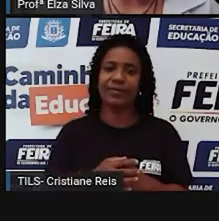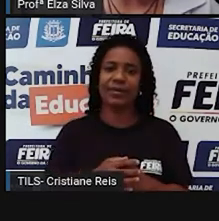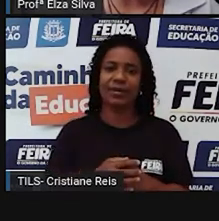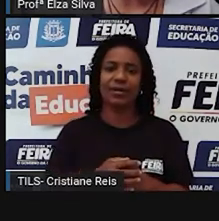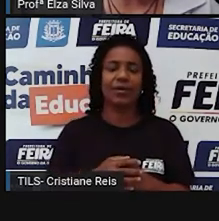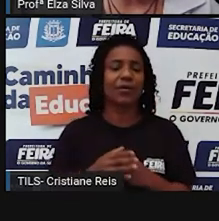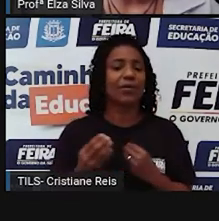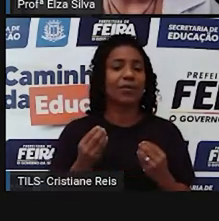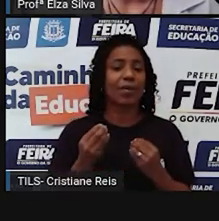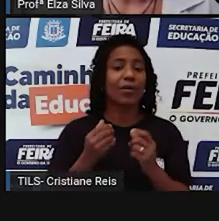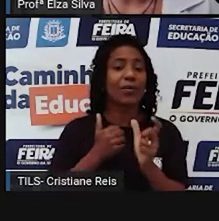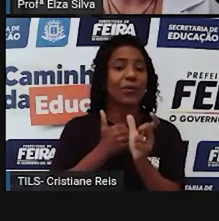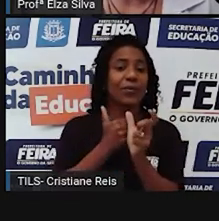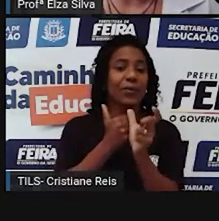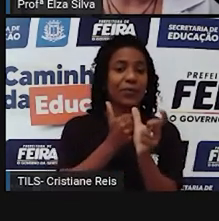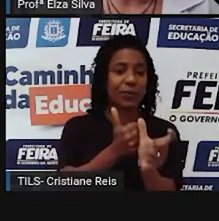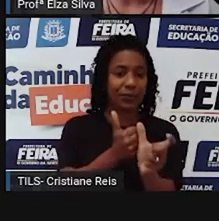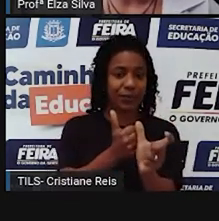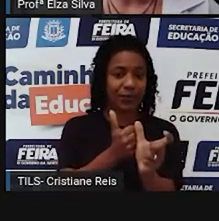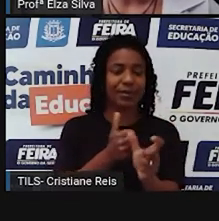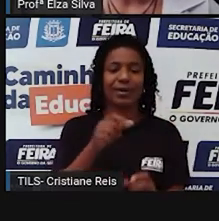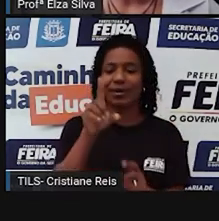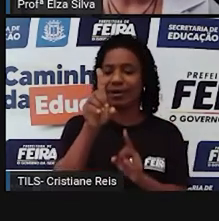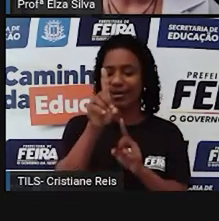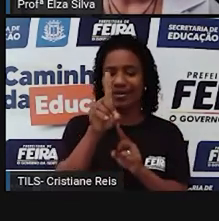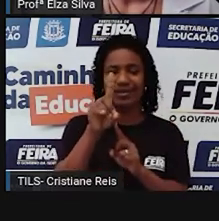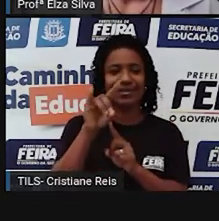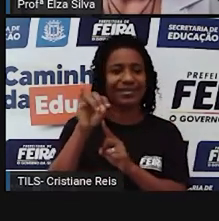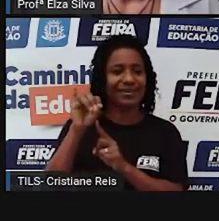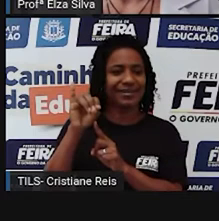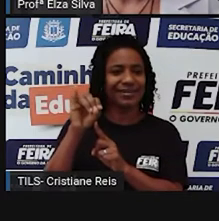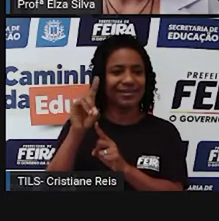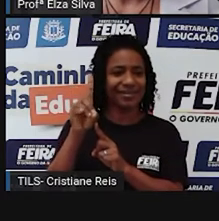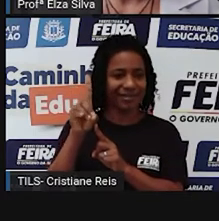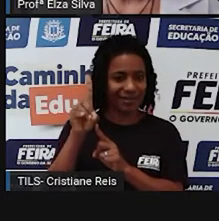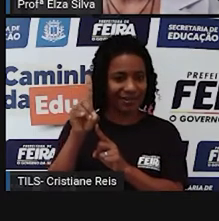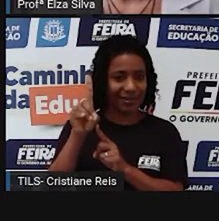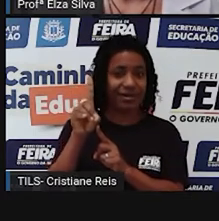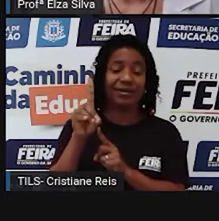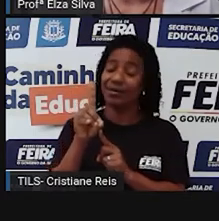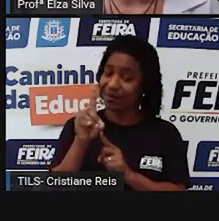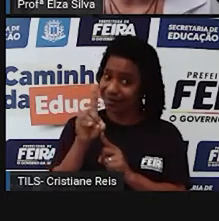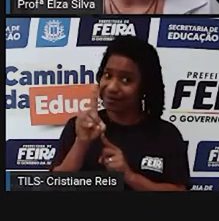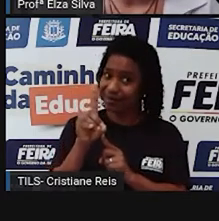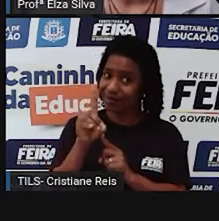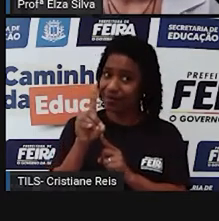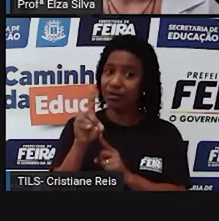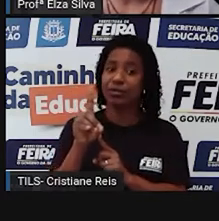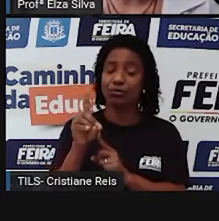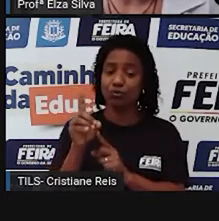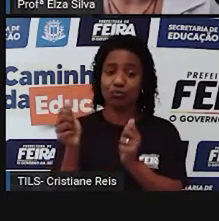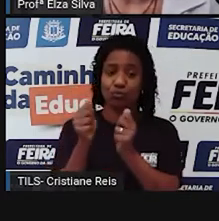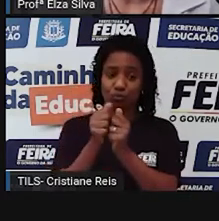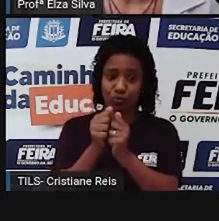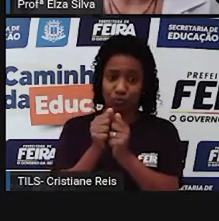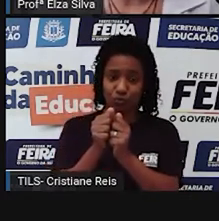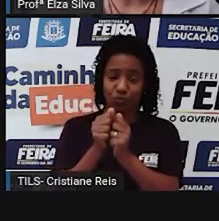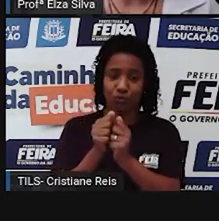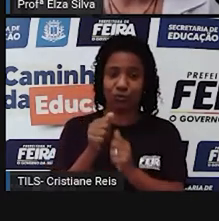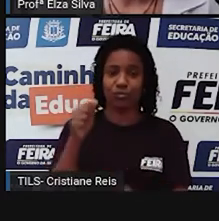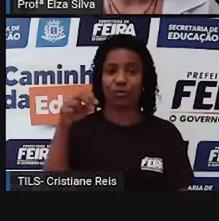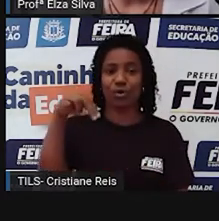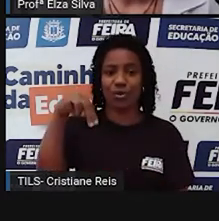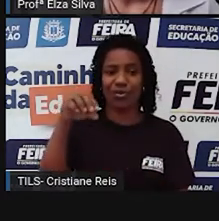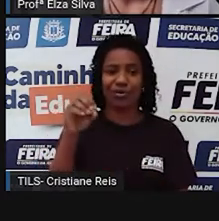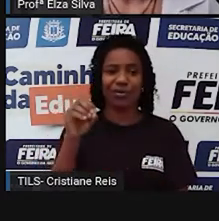tempo passado? Did not. Mais o not. Did not.